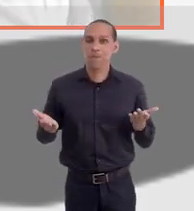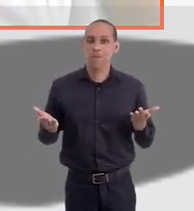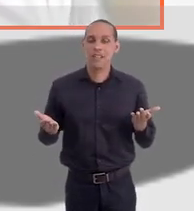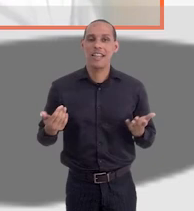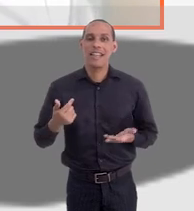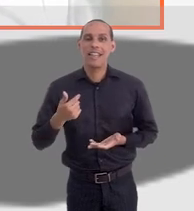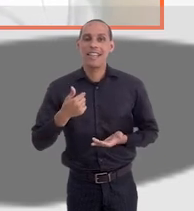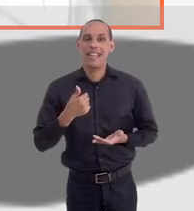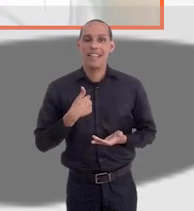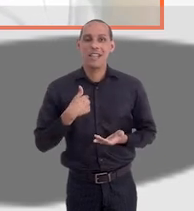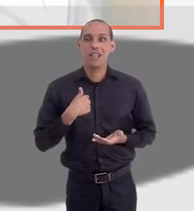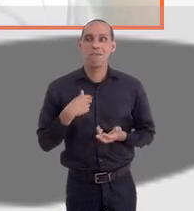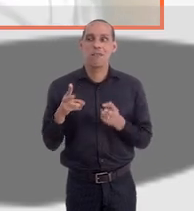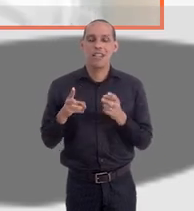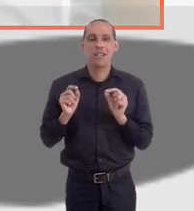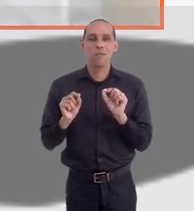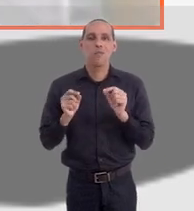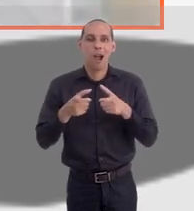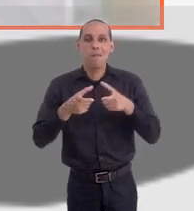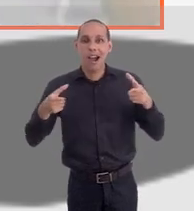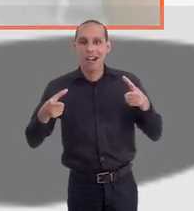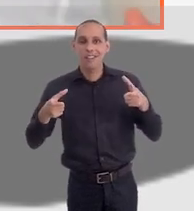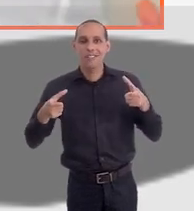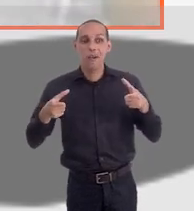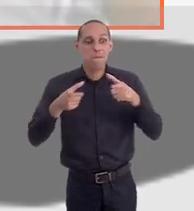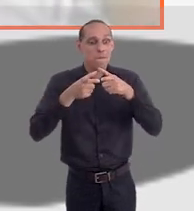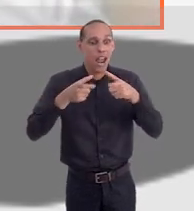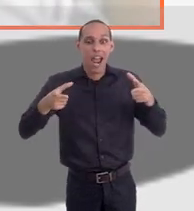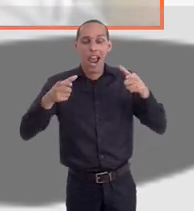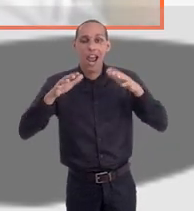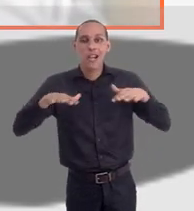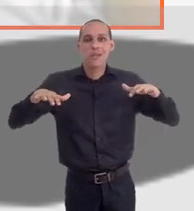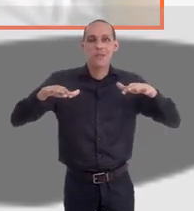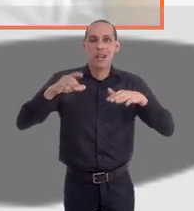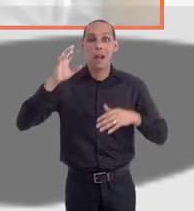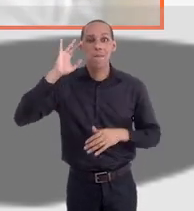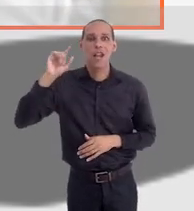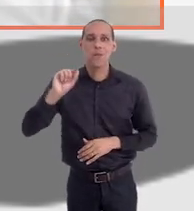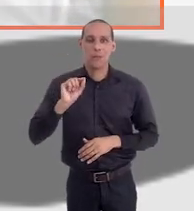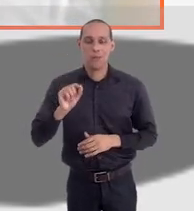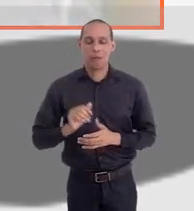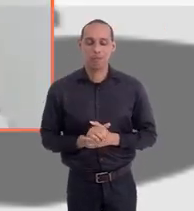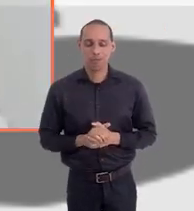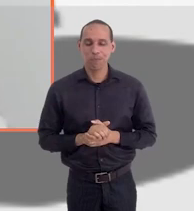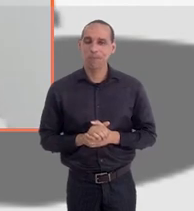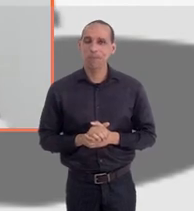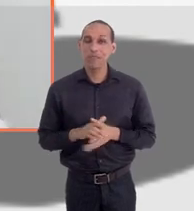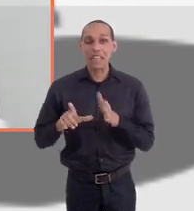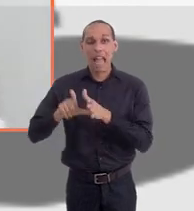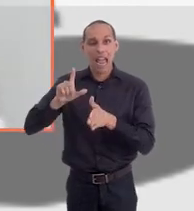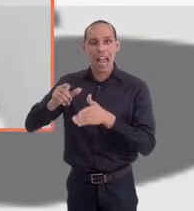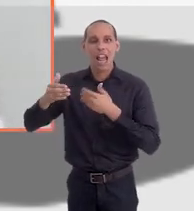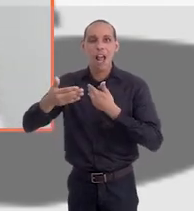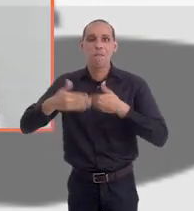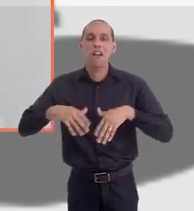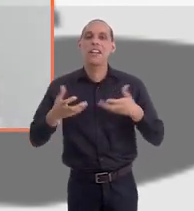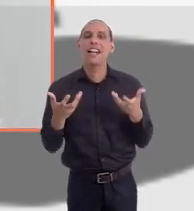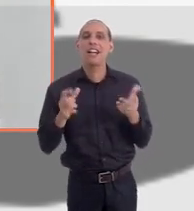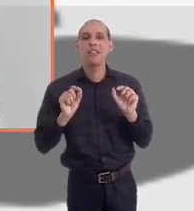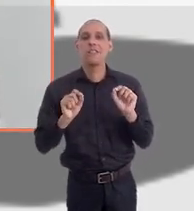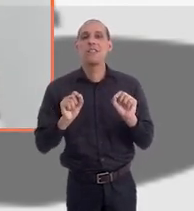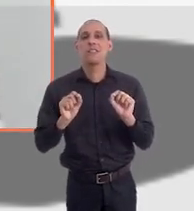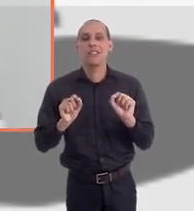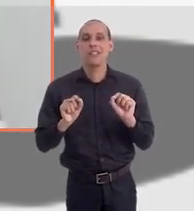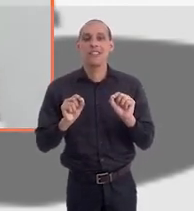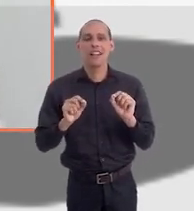Vamos lá, eu tenho uma percepção de maioria, então vou falar do que a maioria das pessoas pensam, né? Em véspera de prova, ela